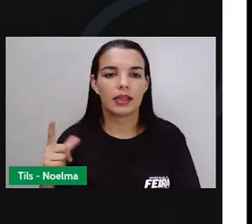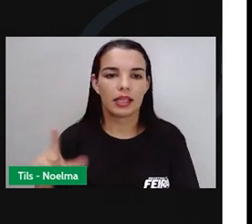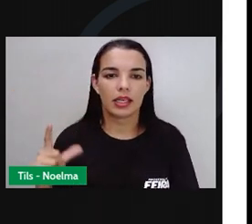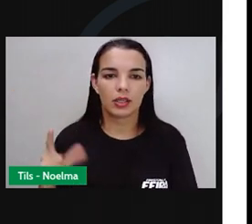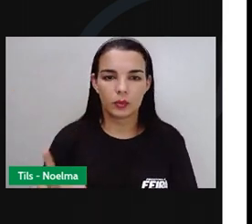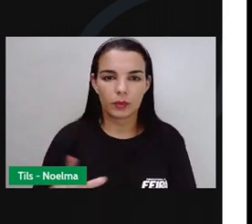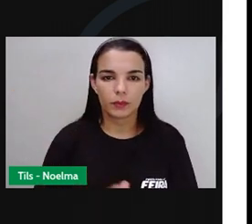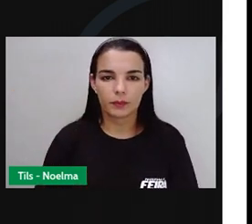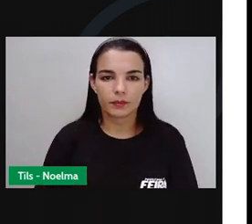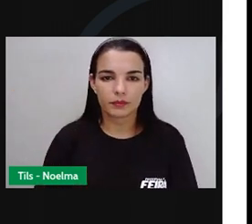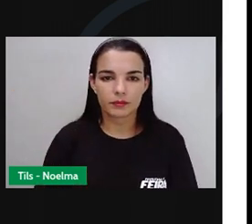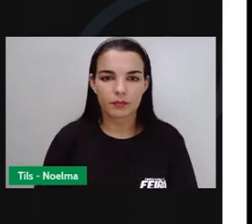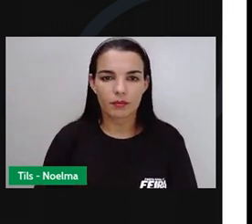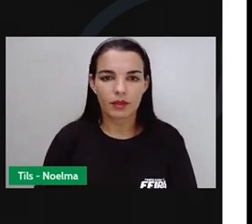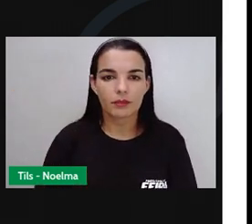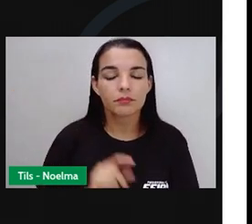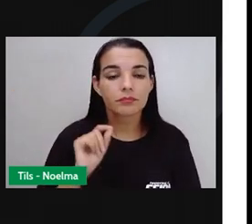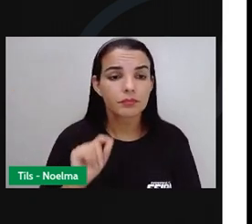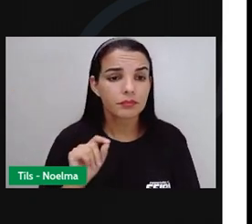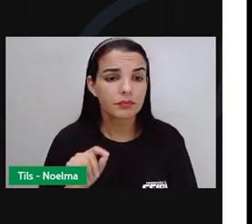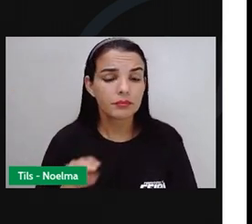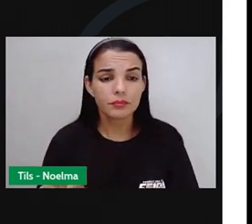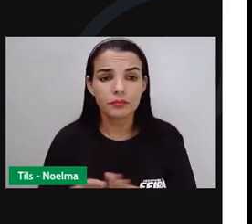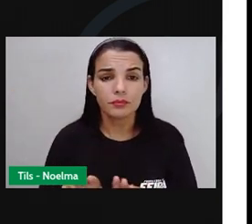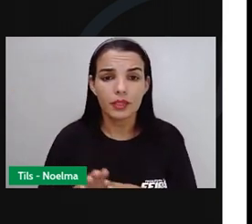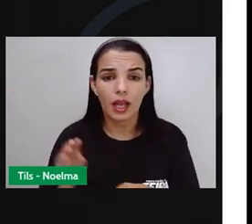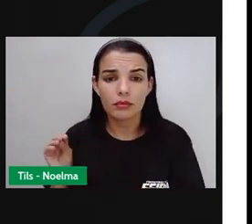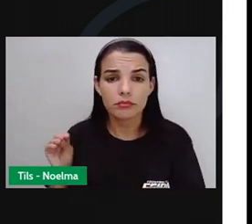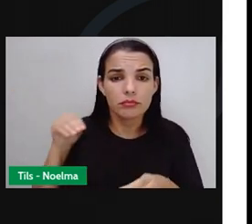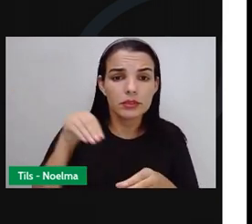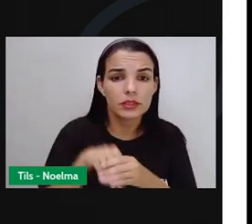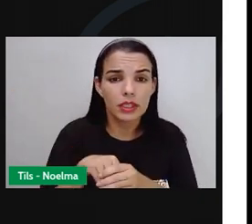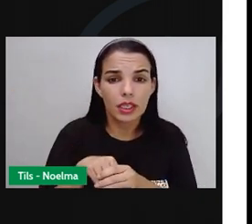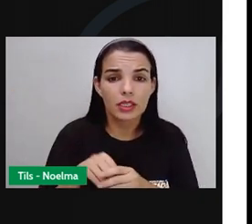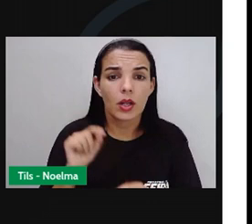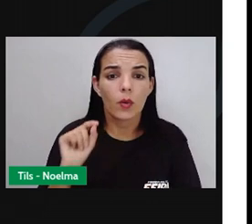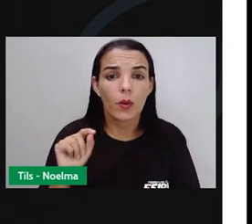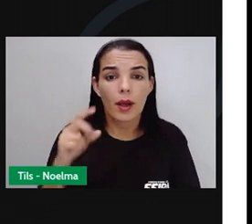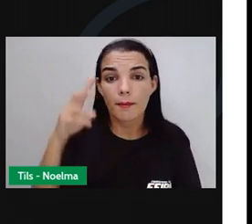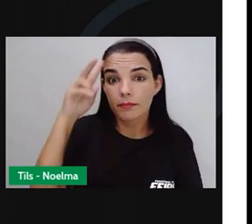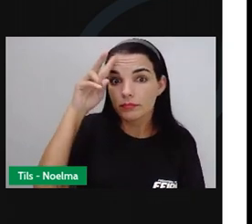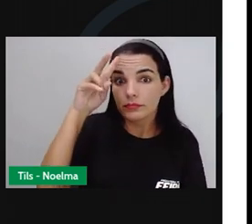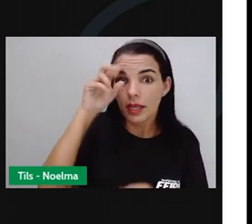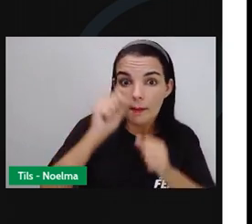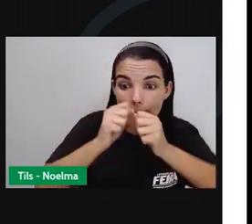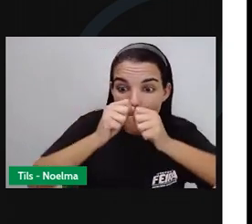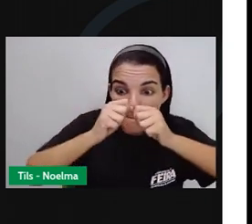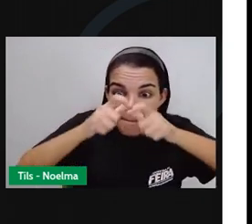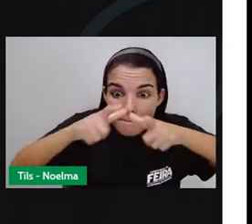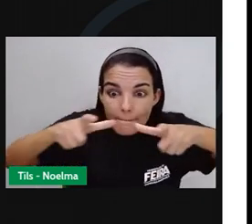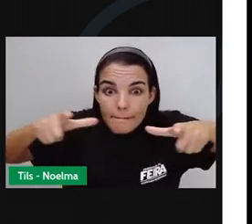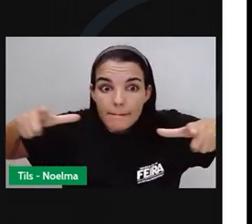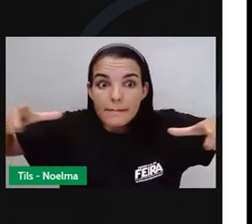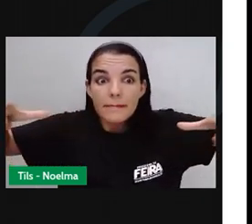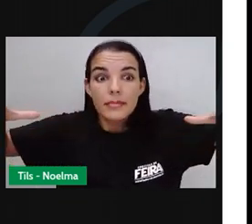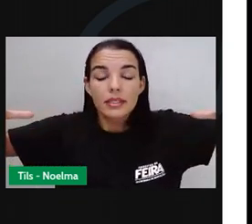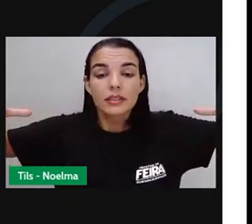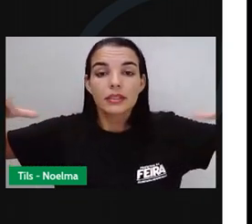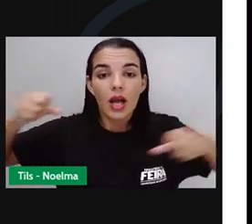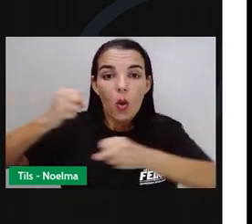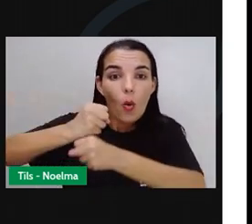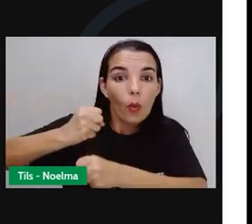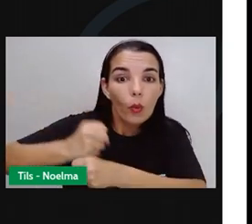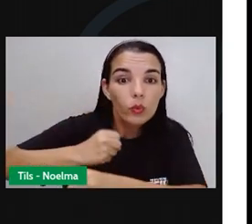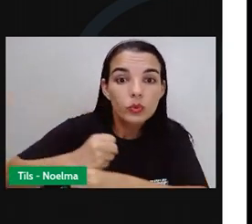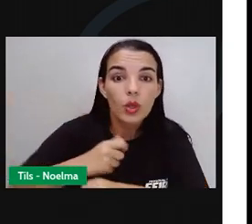por concentrar alguns equipamentos culturais, você tem uma ampliação e uma reinvenção, uma reconstrução. A